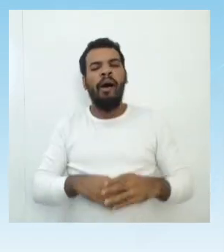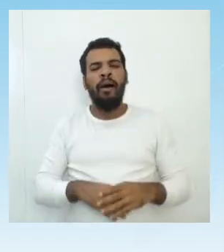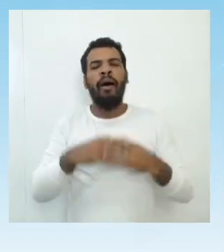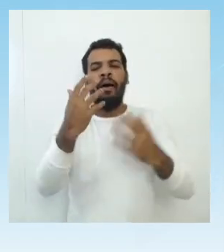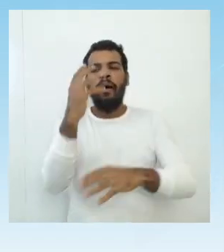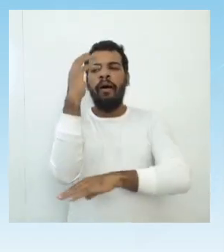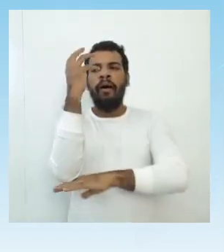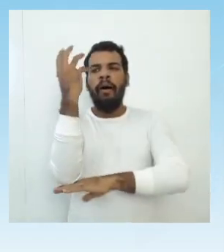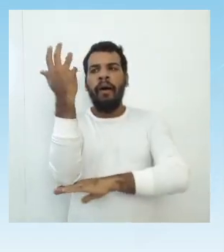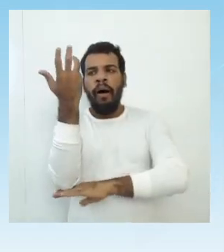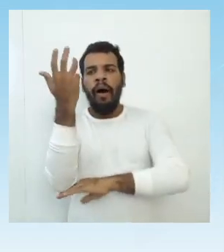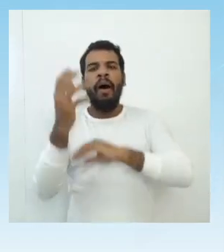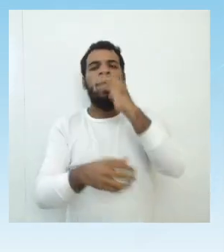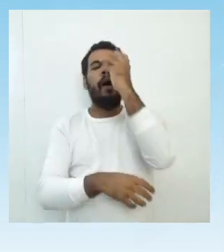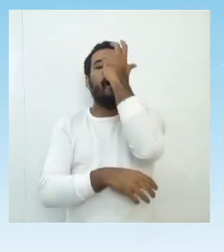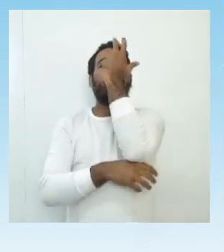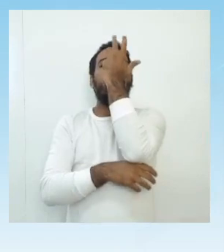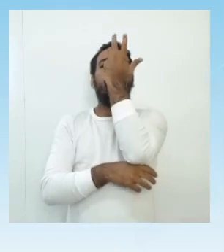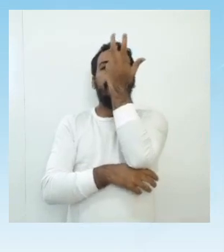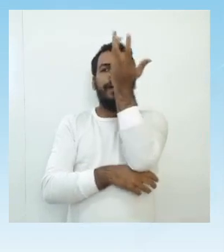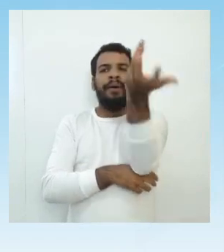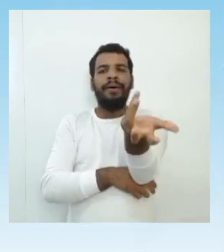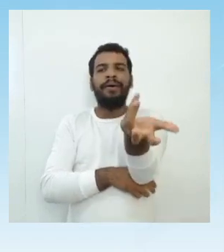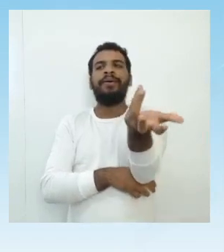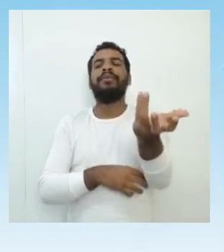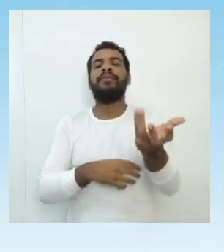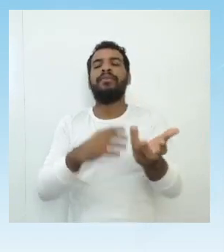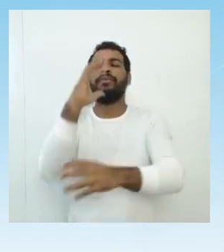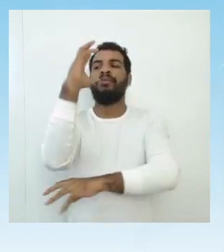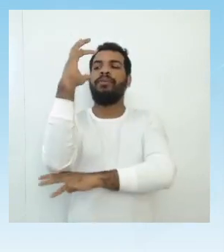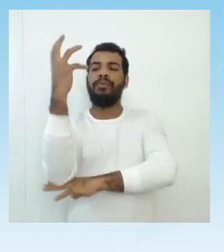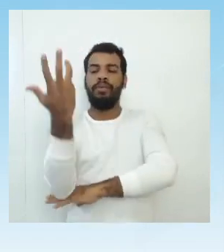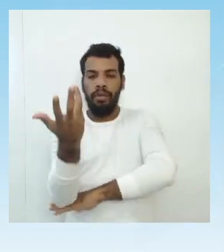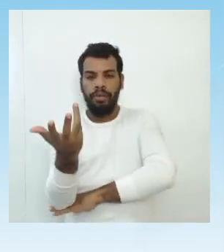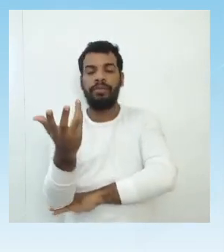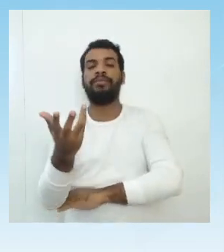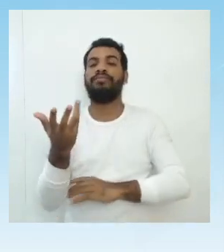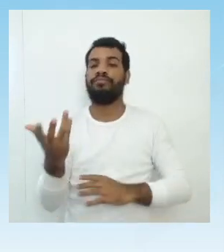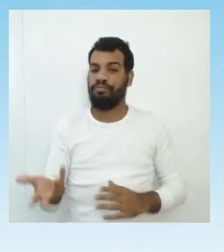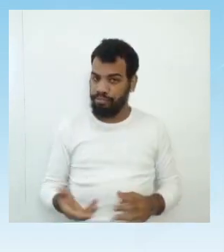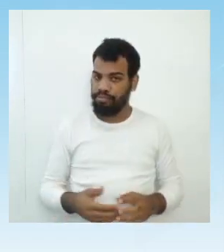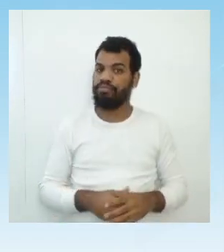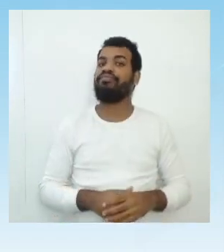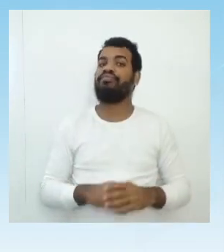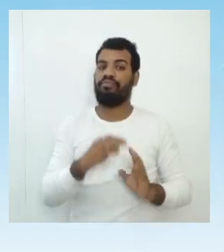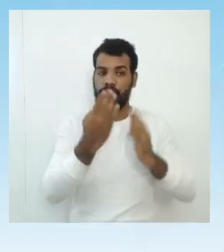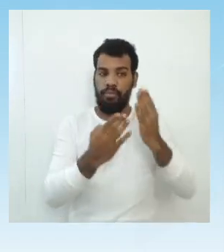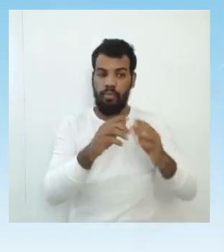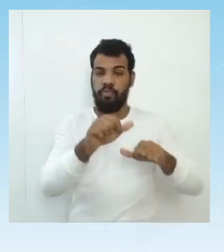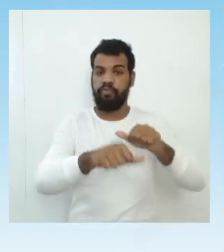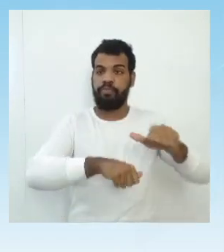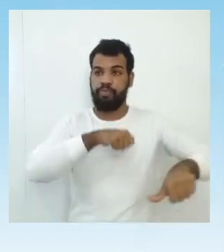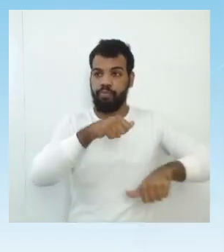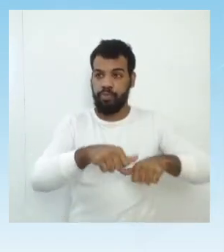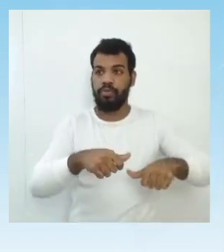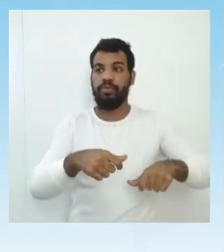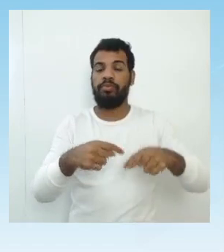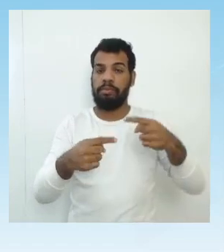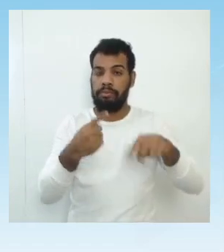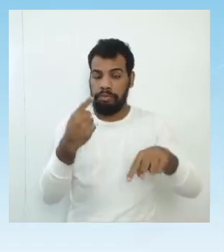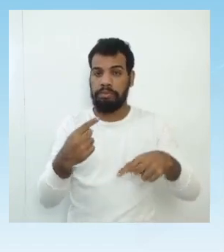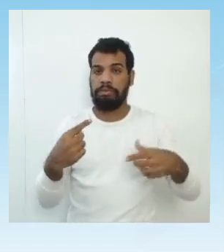original, pressão dos mananciais, descontrole biológico e desequilíbrio biofísico e